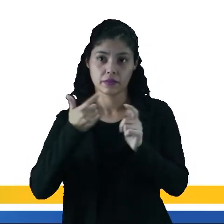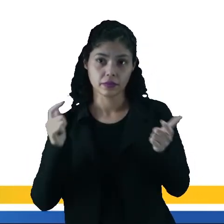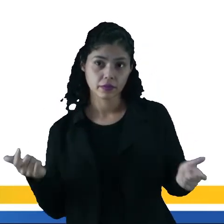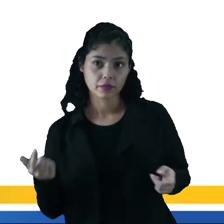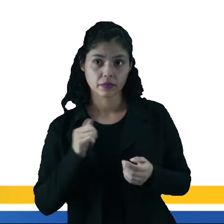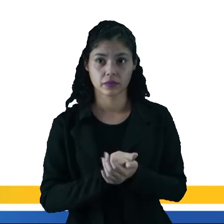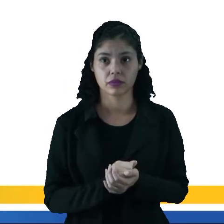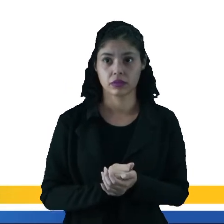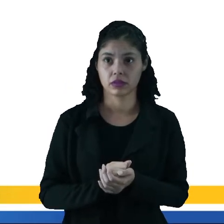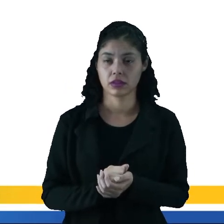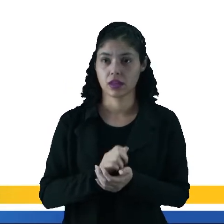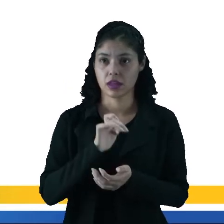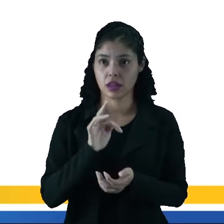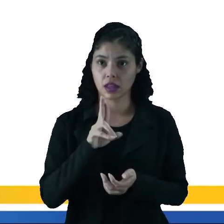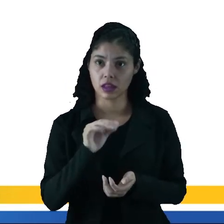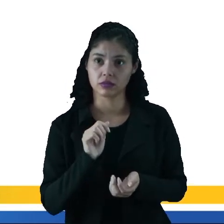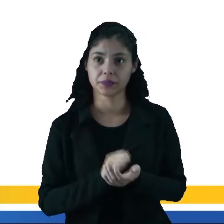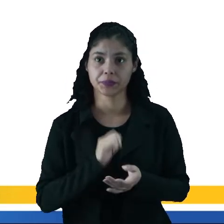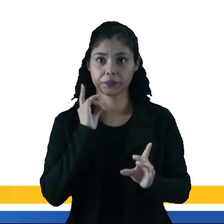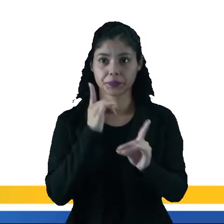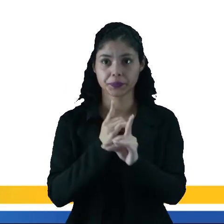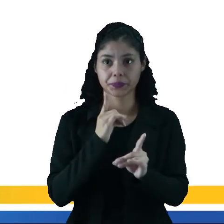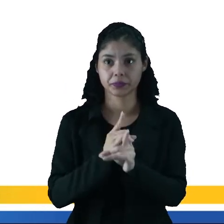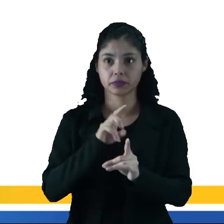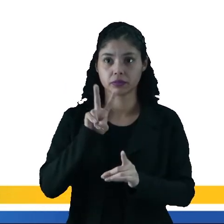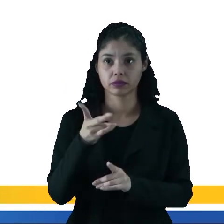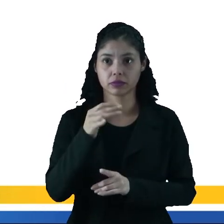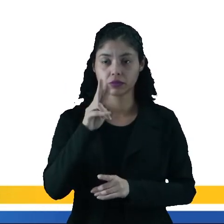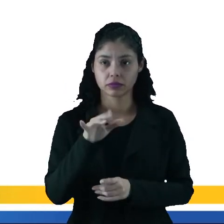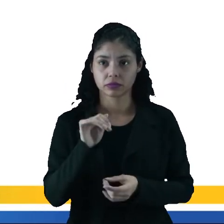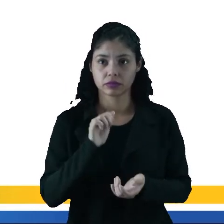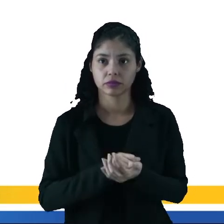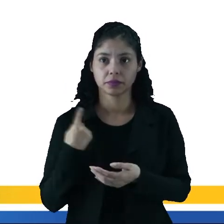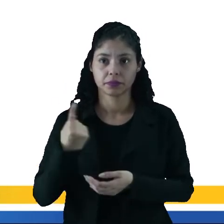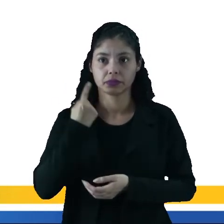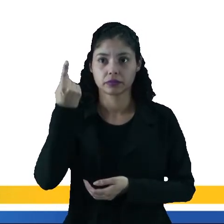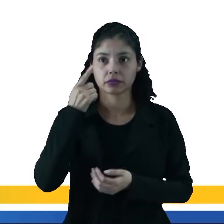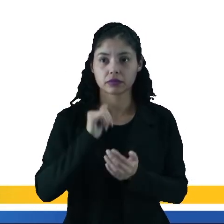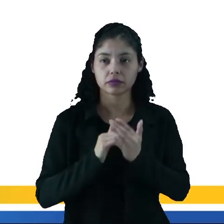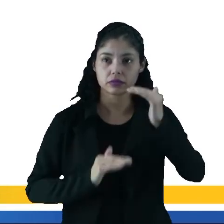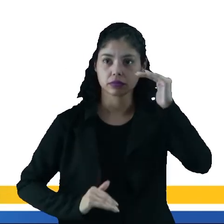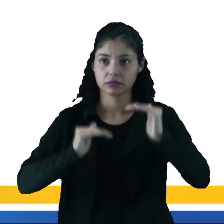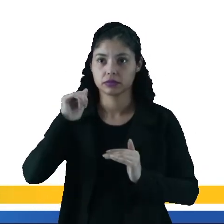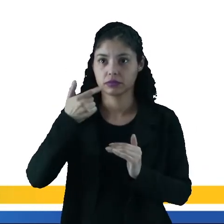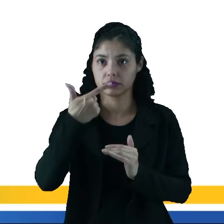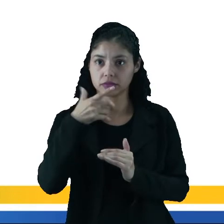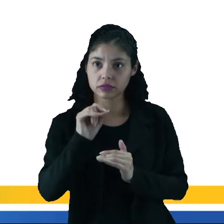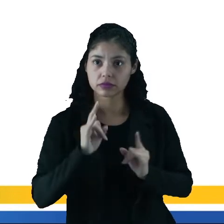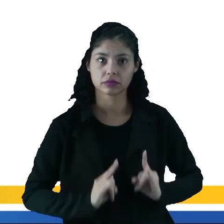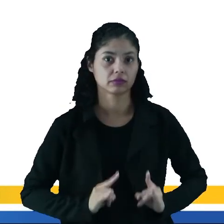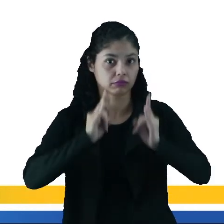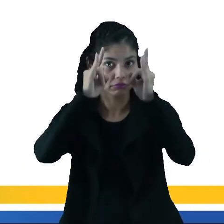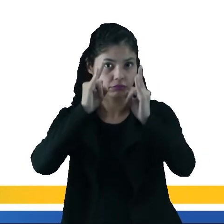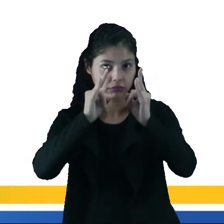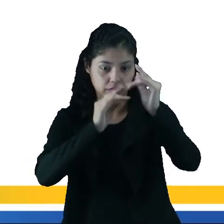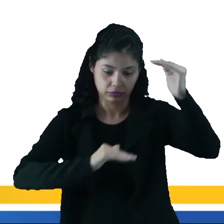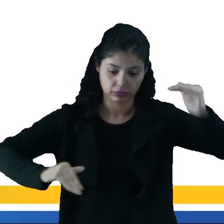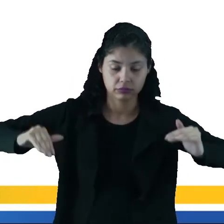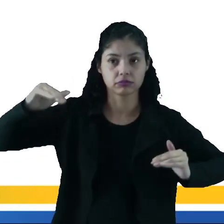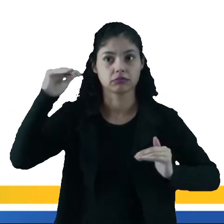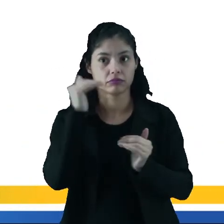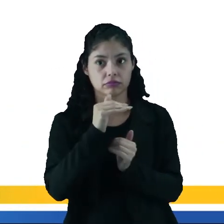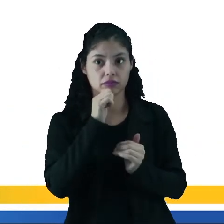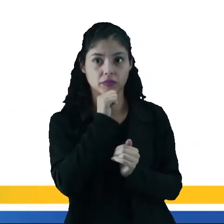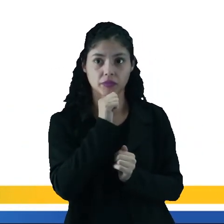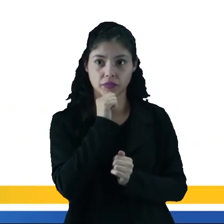A maior turbina eólica do mundo encontra-se no Havaí. A sua altura é superior a de um prédio de 20 andares,